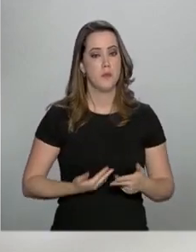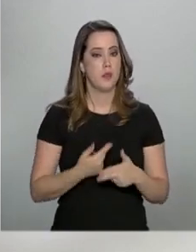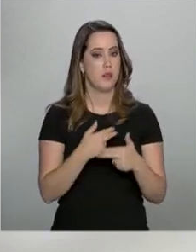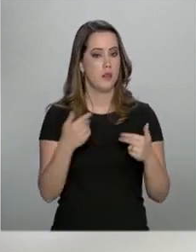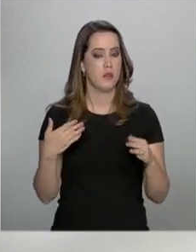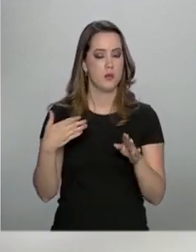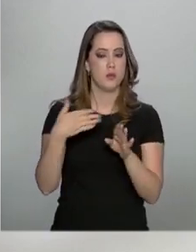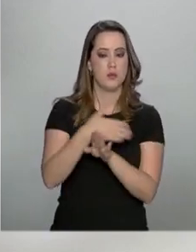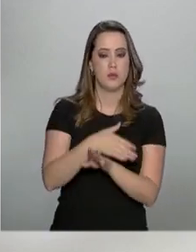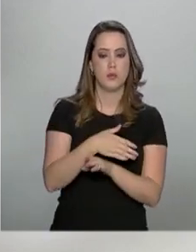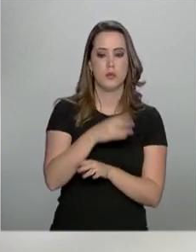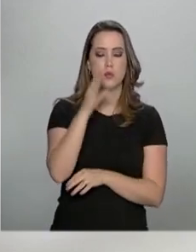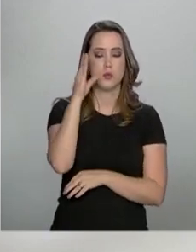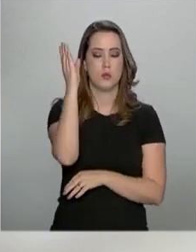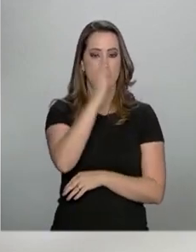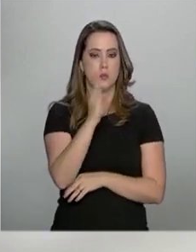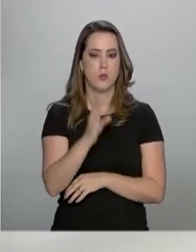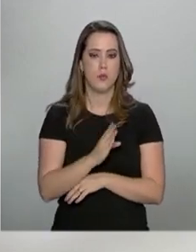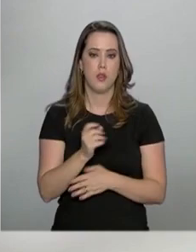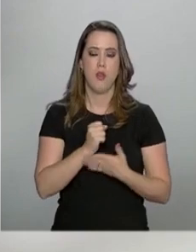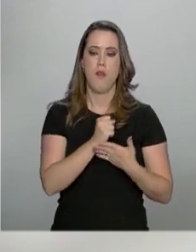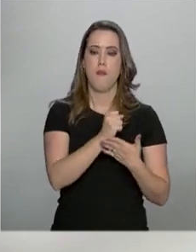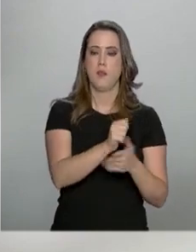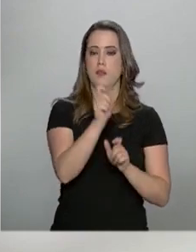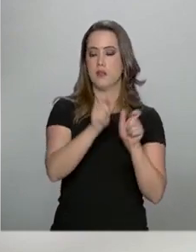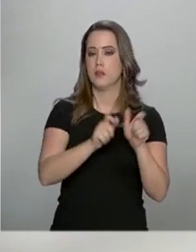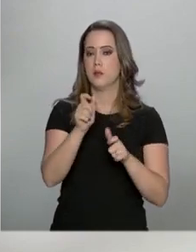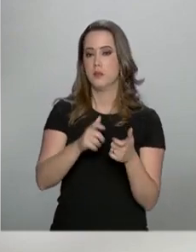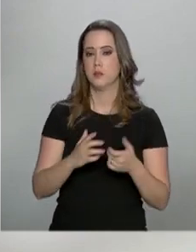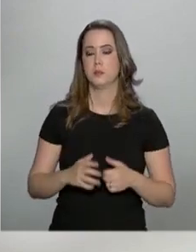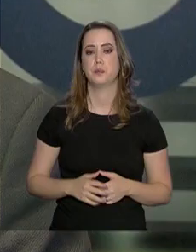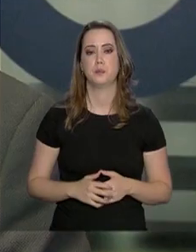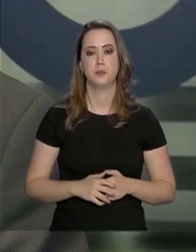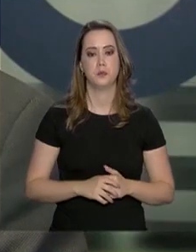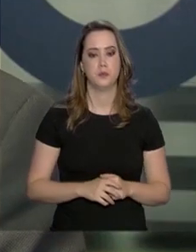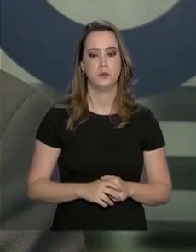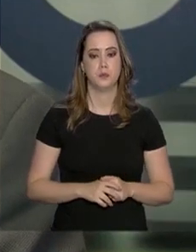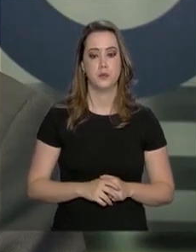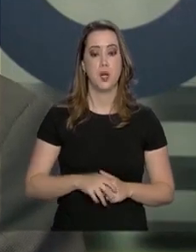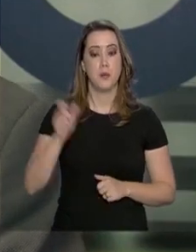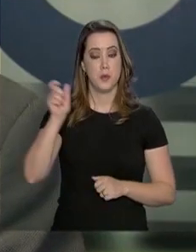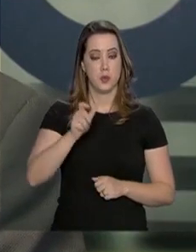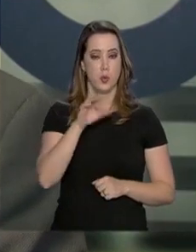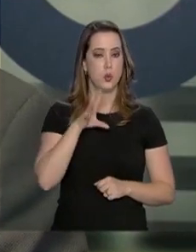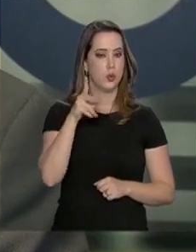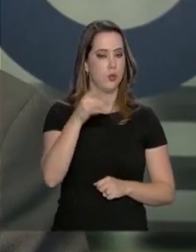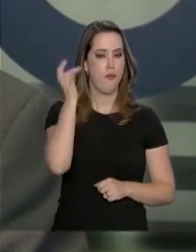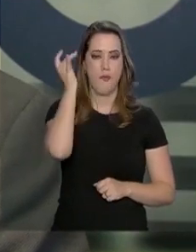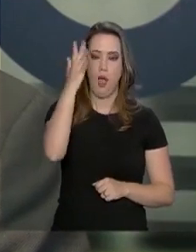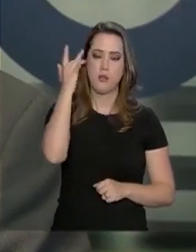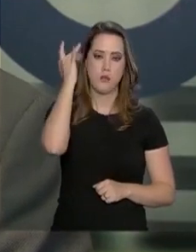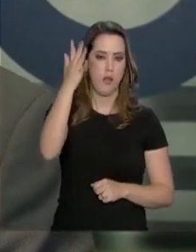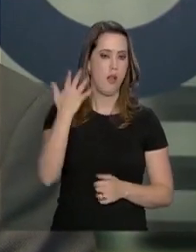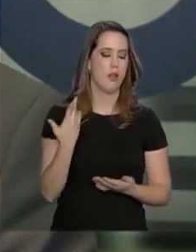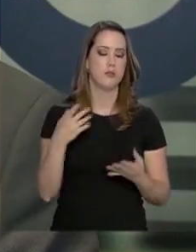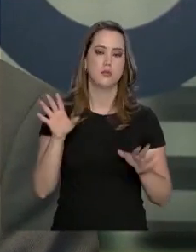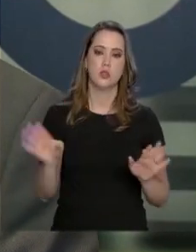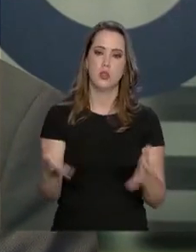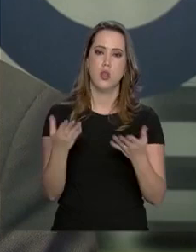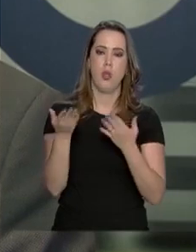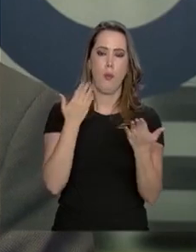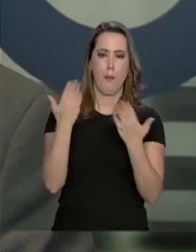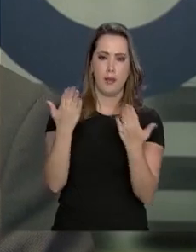o produto é encaminhado ao Brasil e entregue no endereço do destinatário. O consumidor tem todas as facilidades, existe um